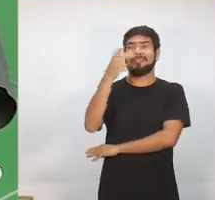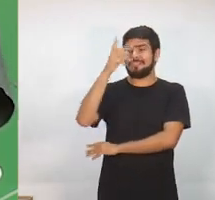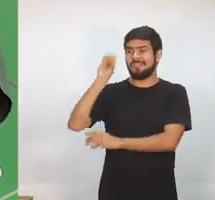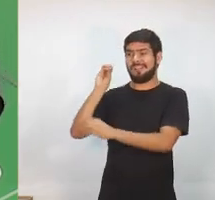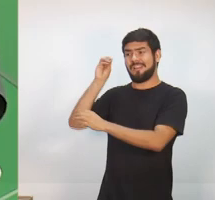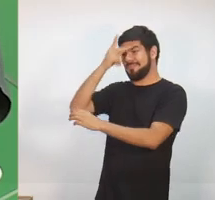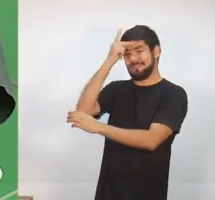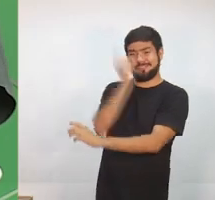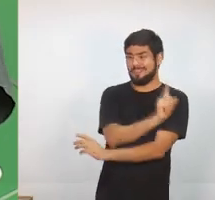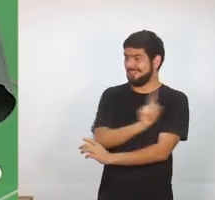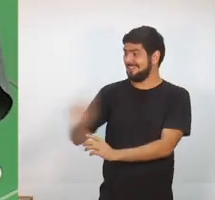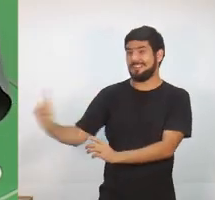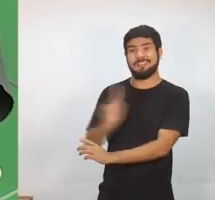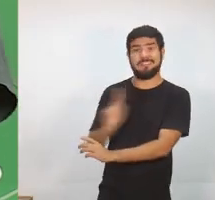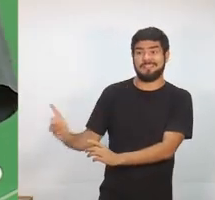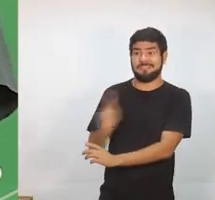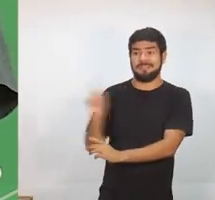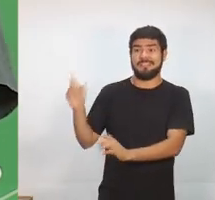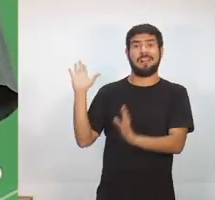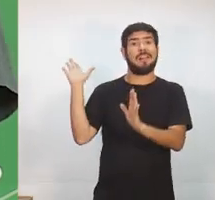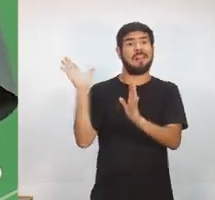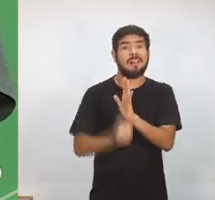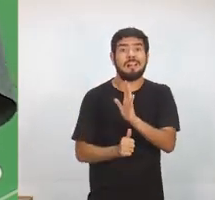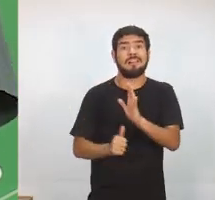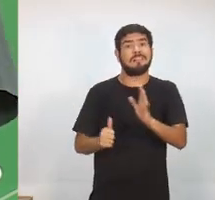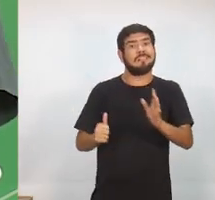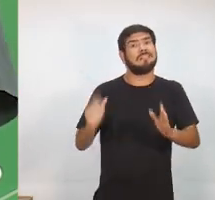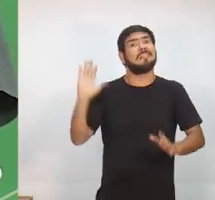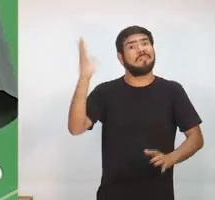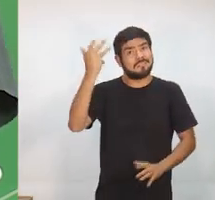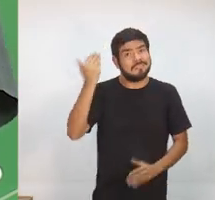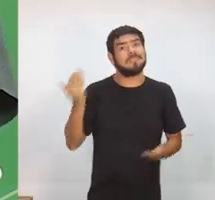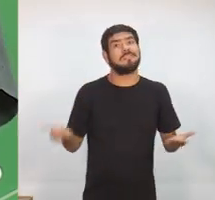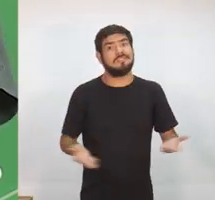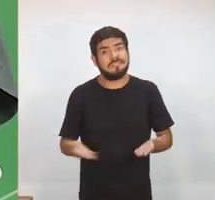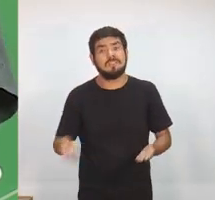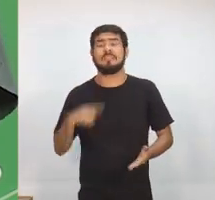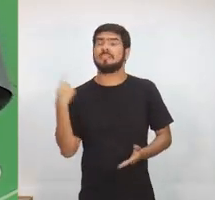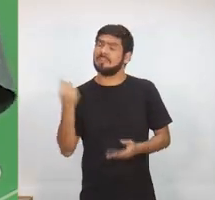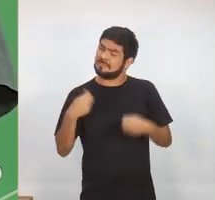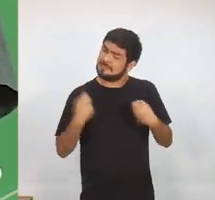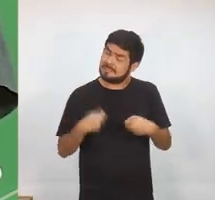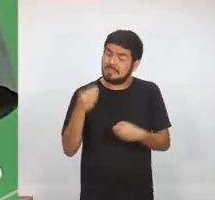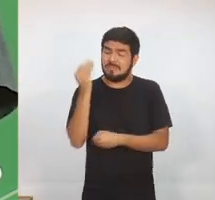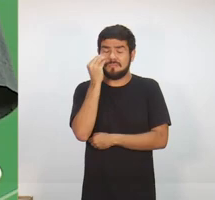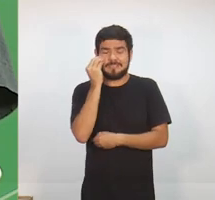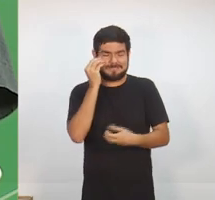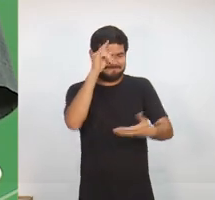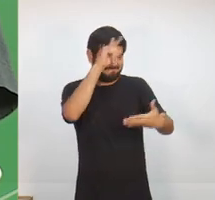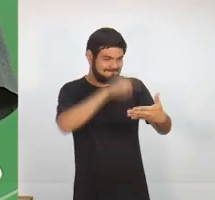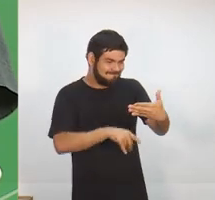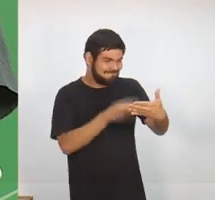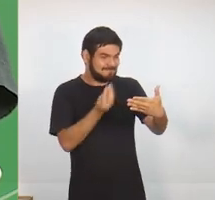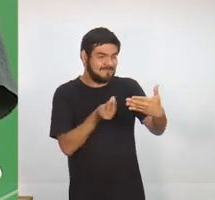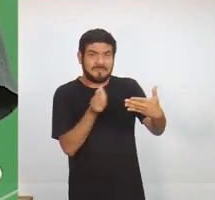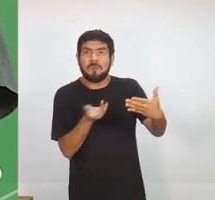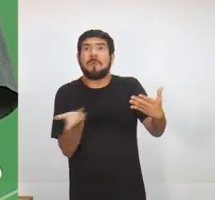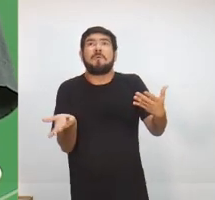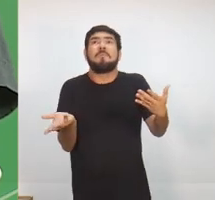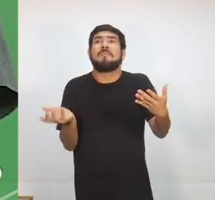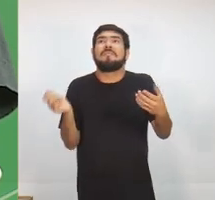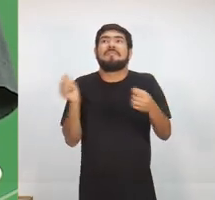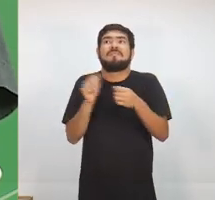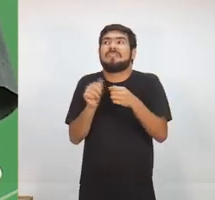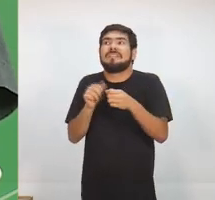pessoas lá para serem bandidos. É o que está acontecendo hoje. Nós temos que rever a nossa maneira de fazer o sistema